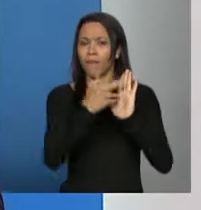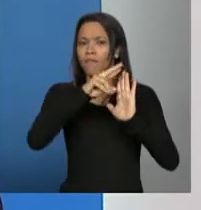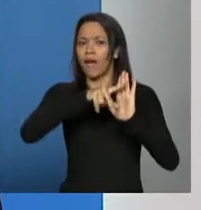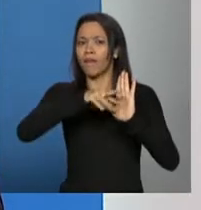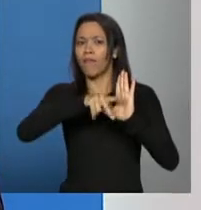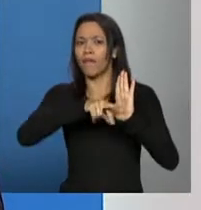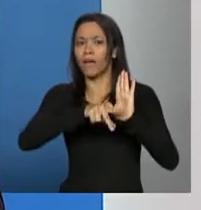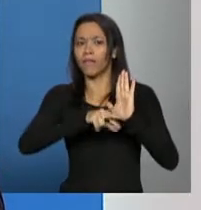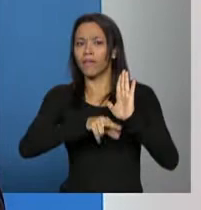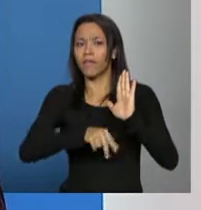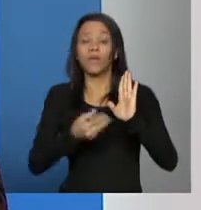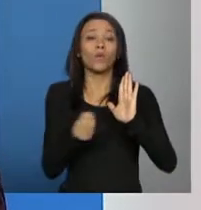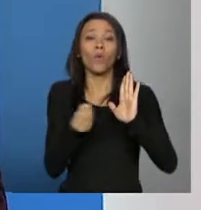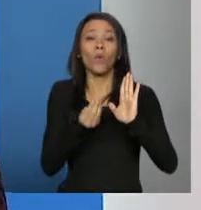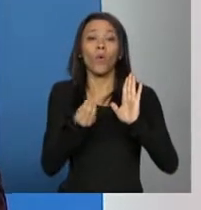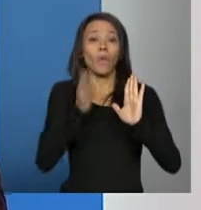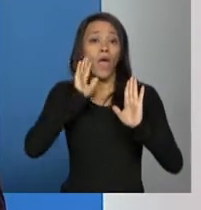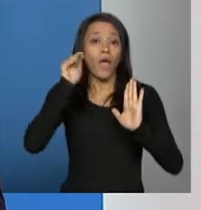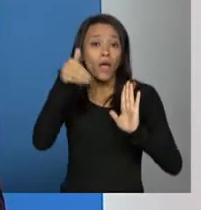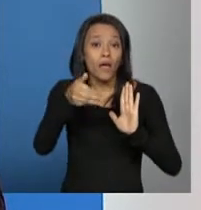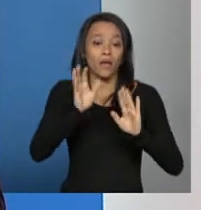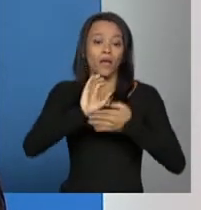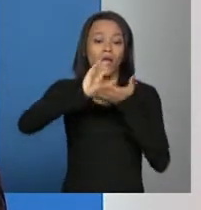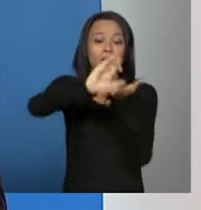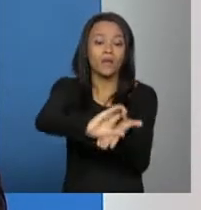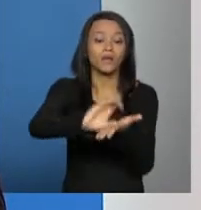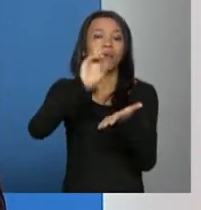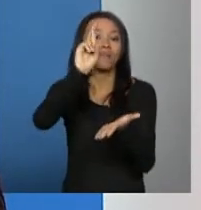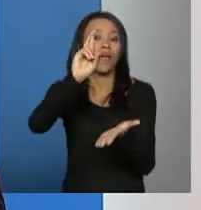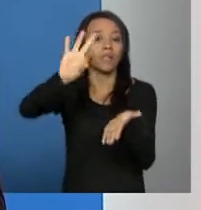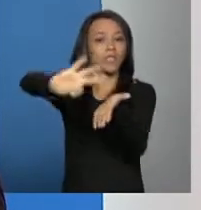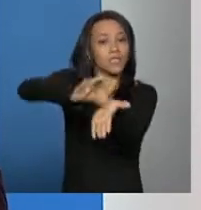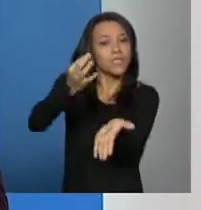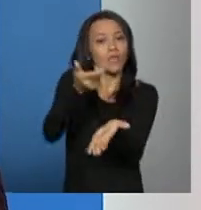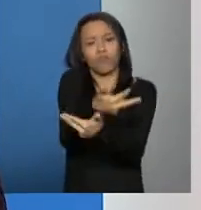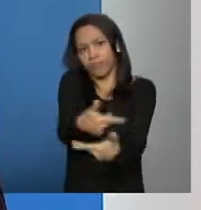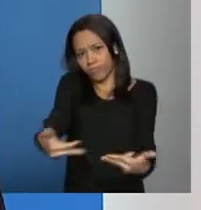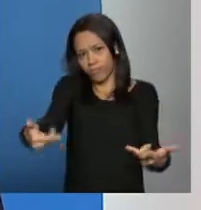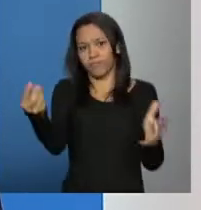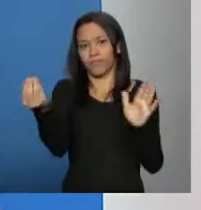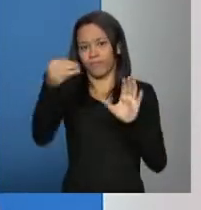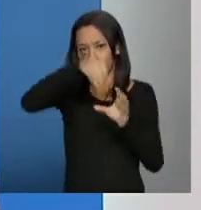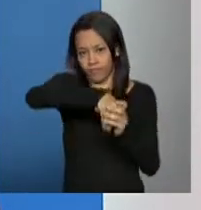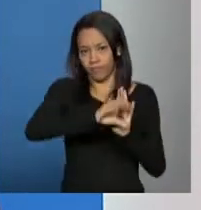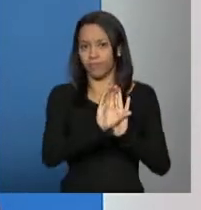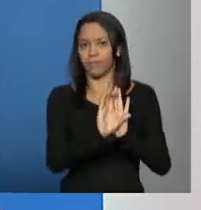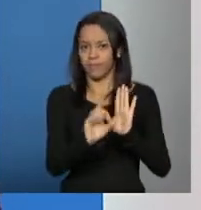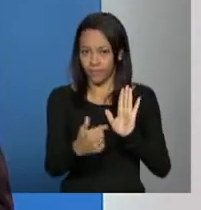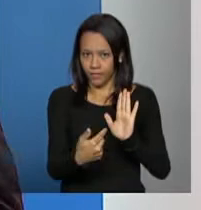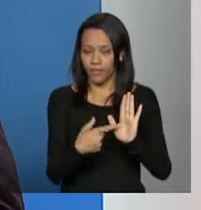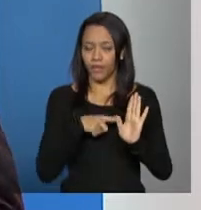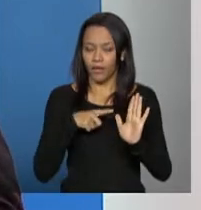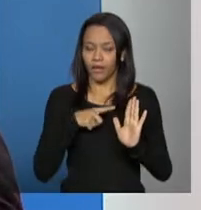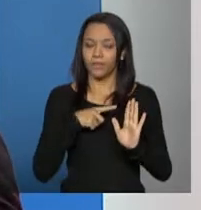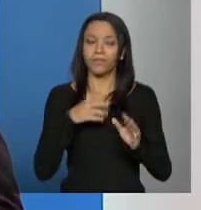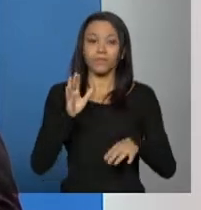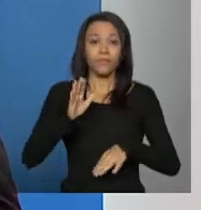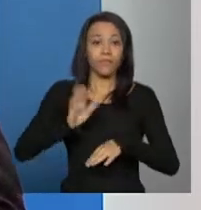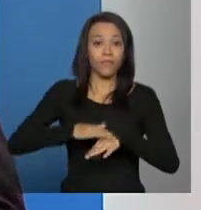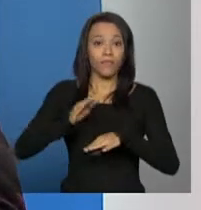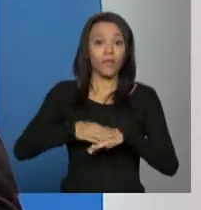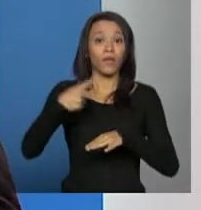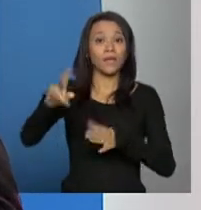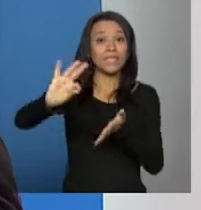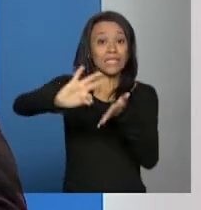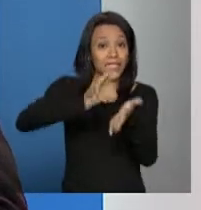olhados pelo conselho na hora de fazer uma inscrição. Então a questão do recurso humano na entidade é uma questão que é